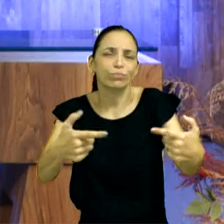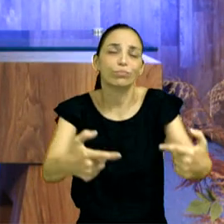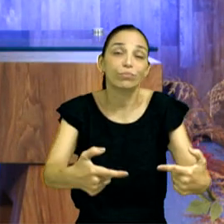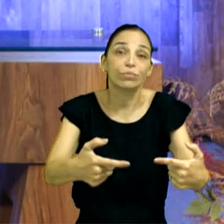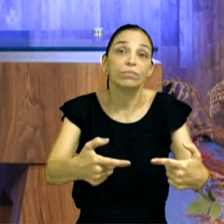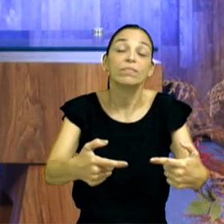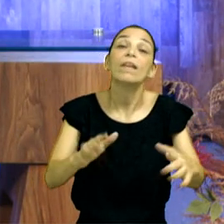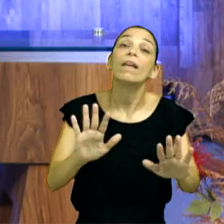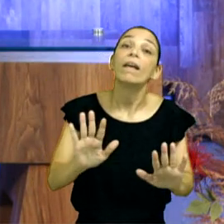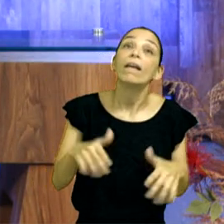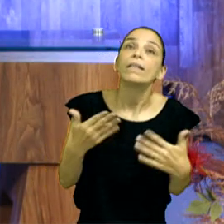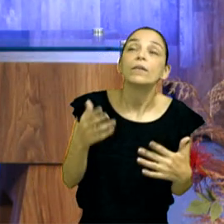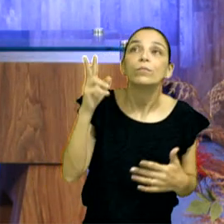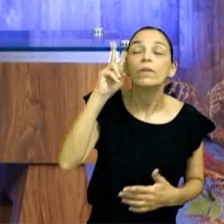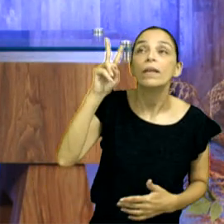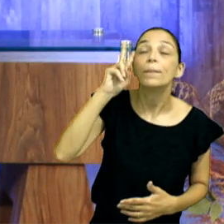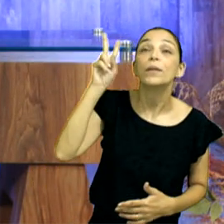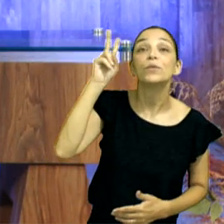uma história